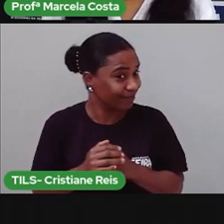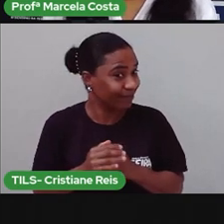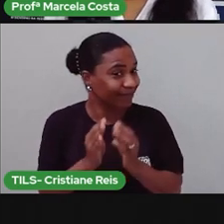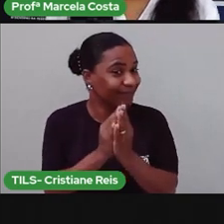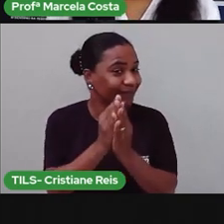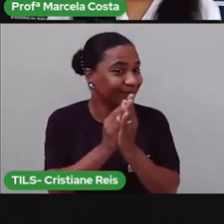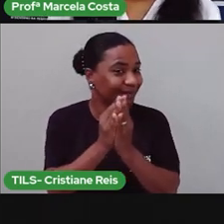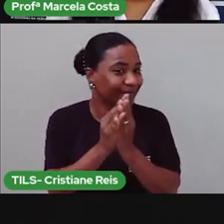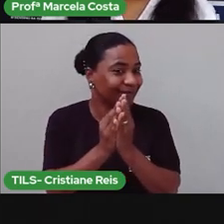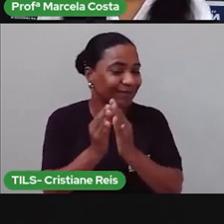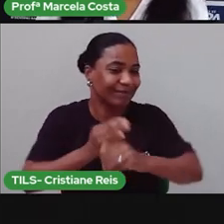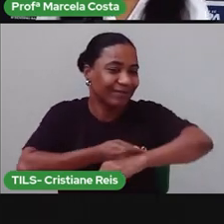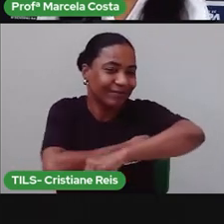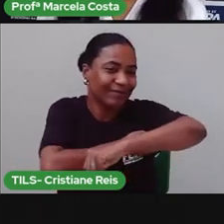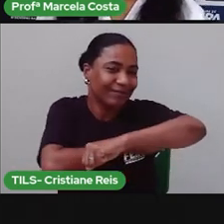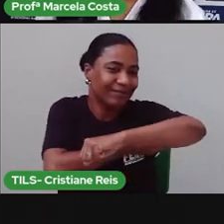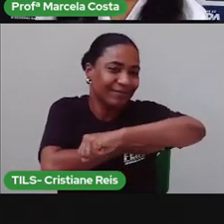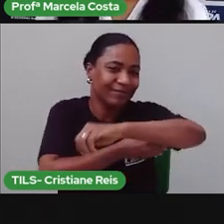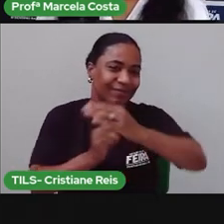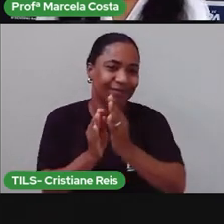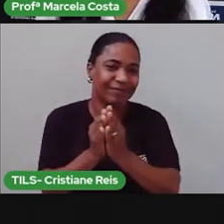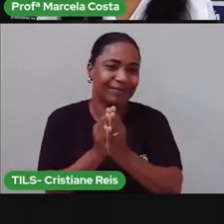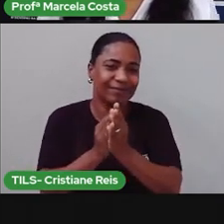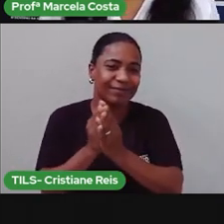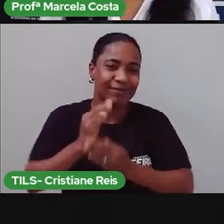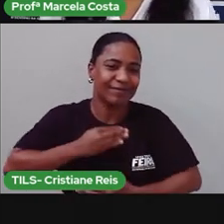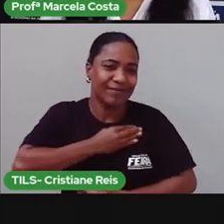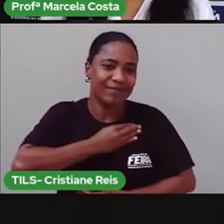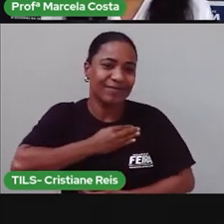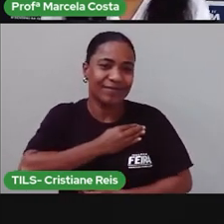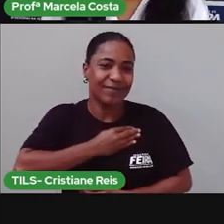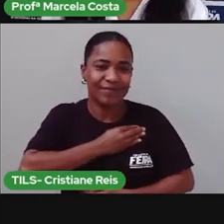Sabonete, né? Isso? Vamos contar quantos sabonetes aparecem.